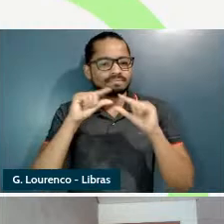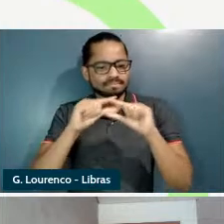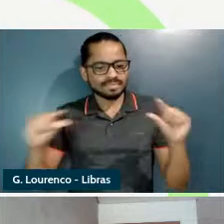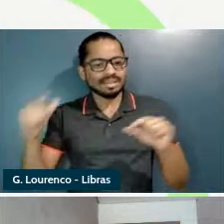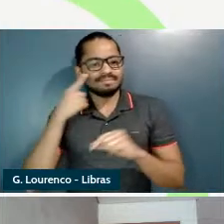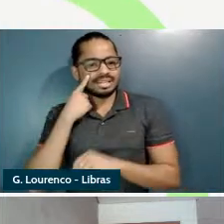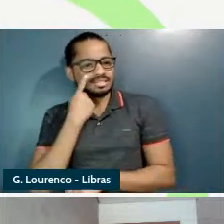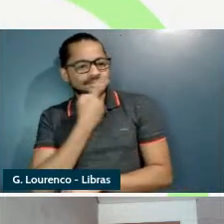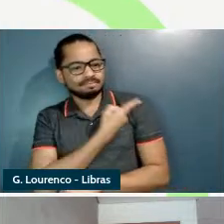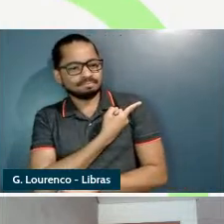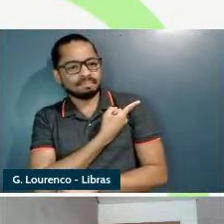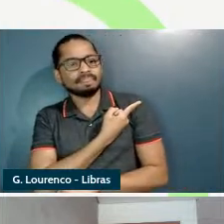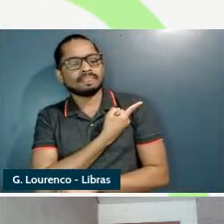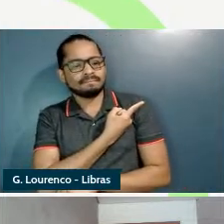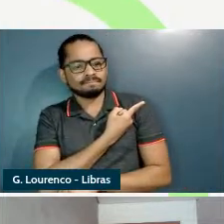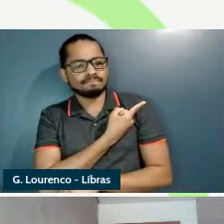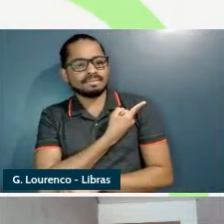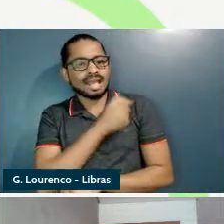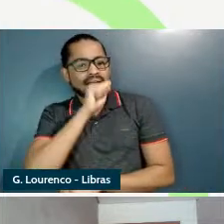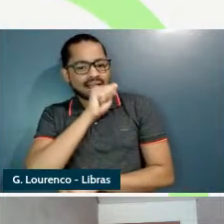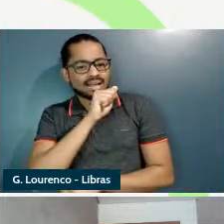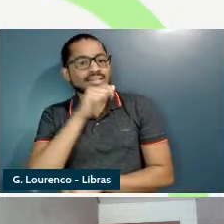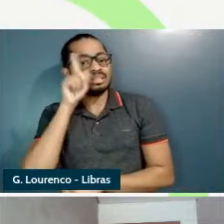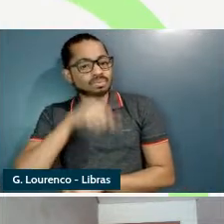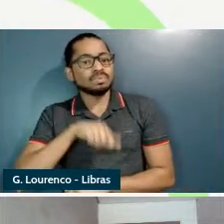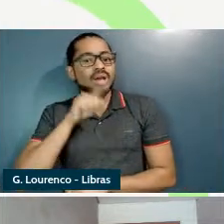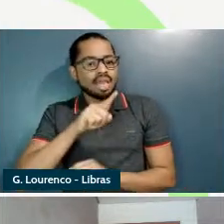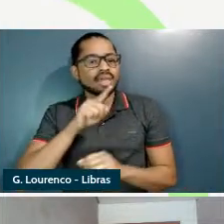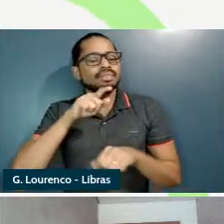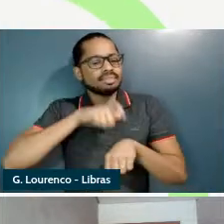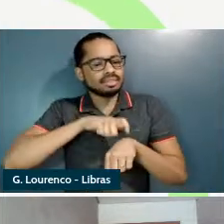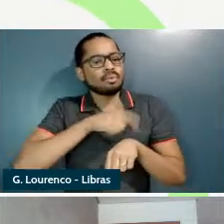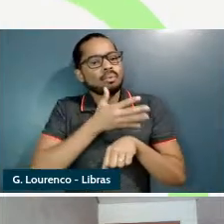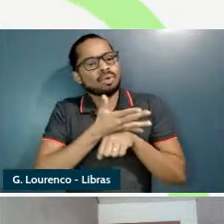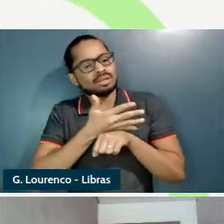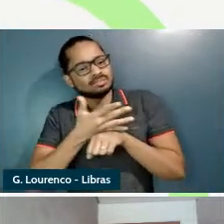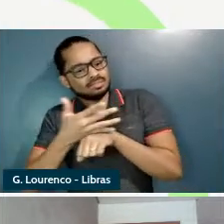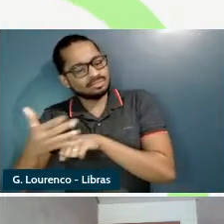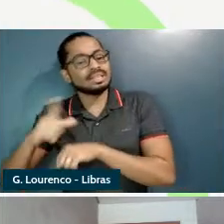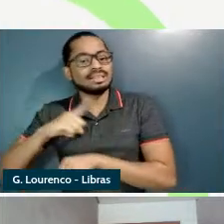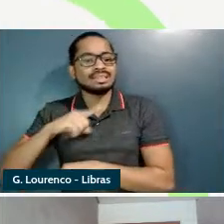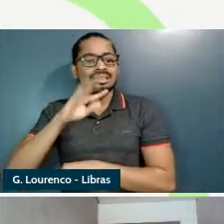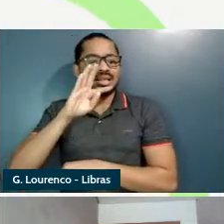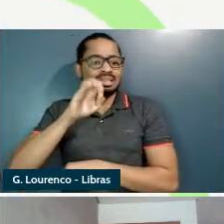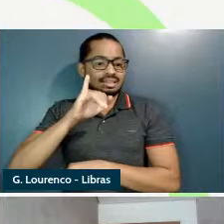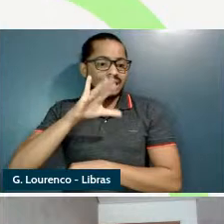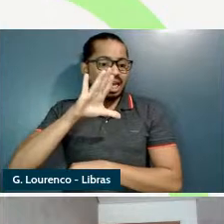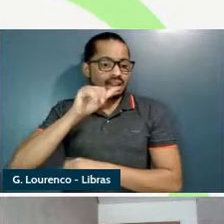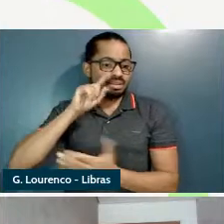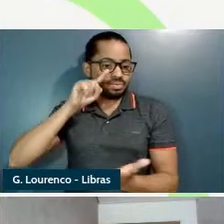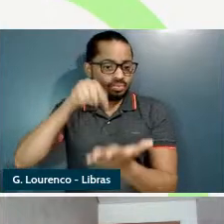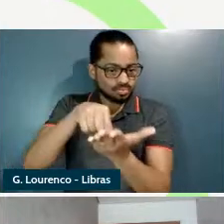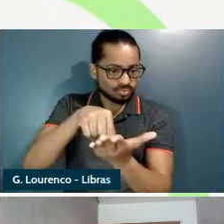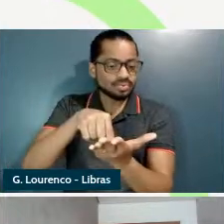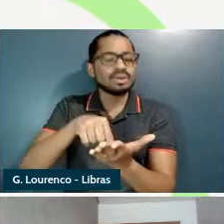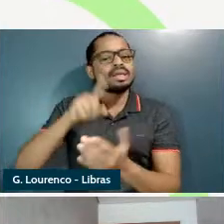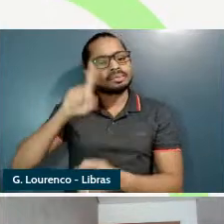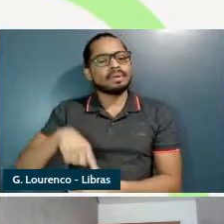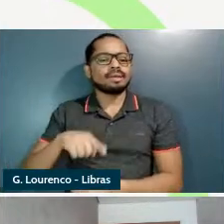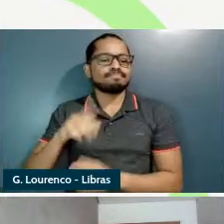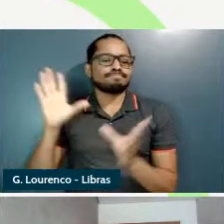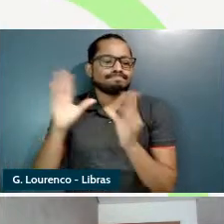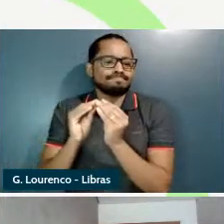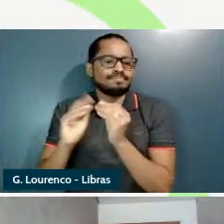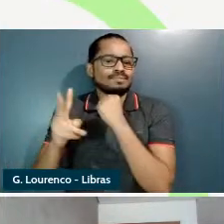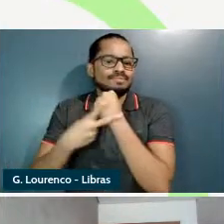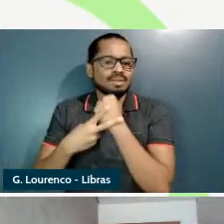depósito em alguns dias isso é uma sentença durativa e télica portanto trata-se de um verbo de accomplishment porém com